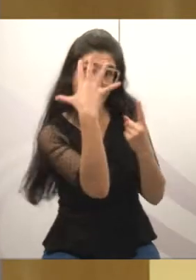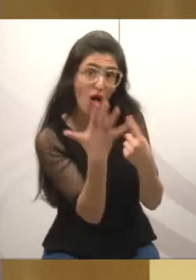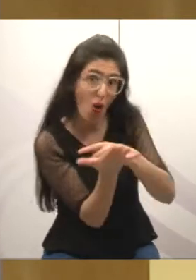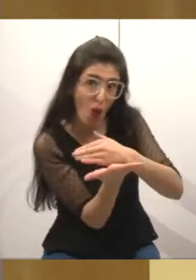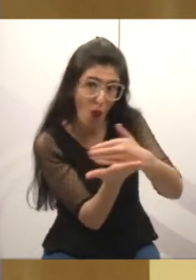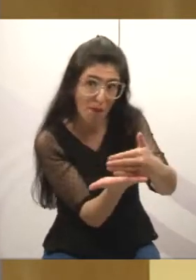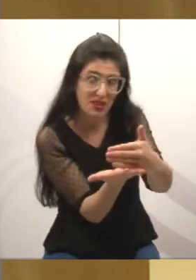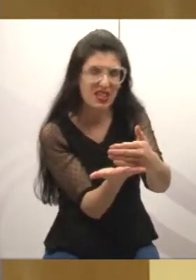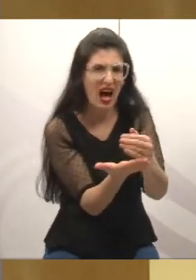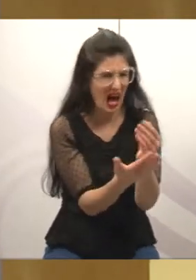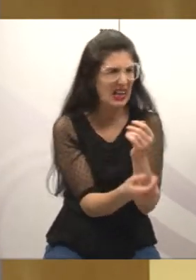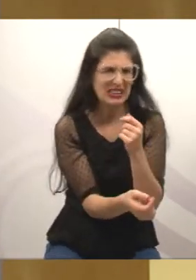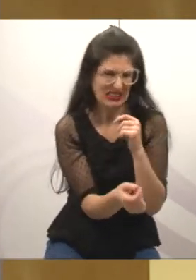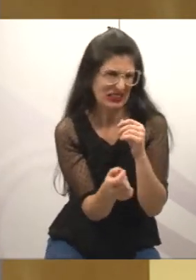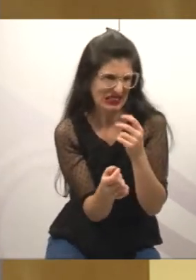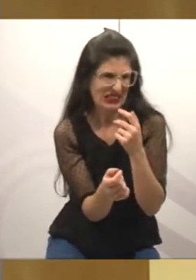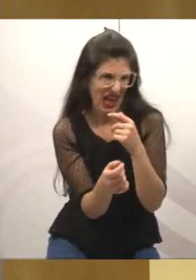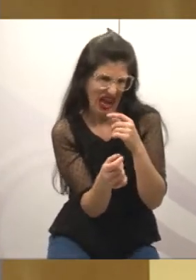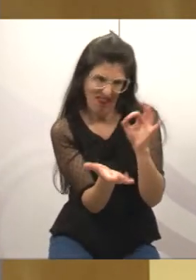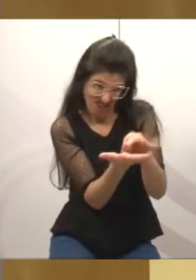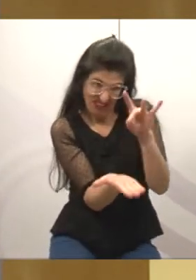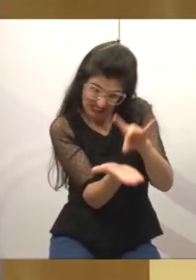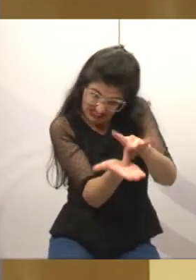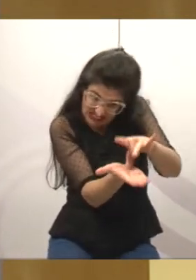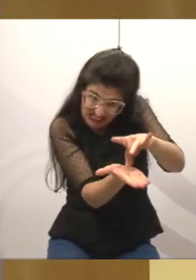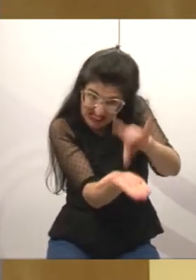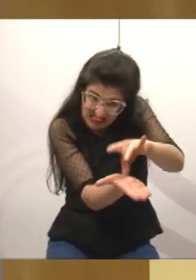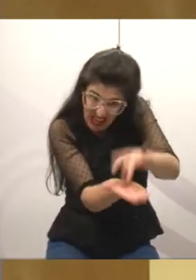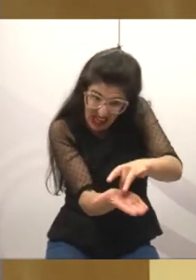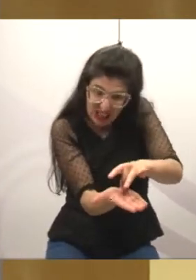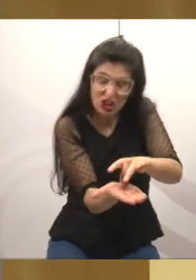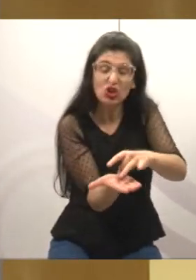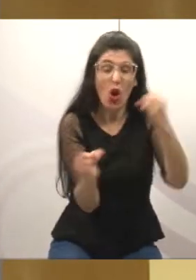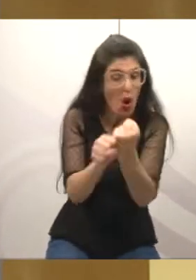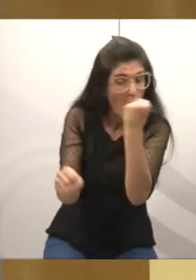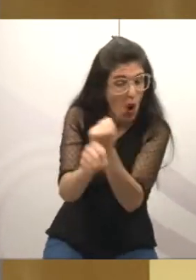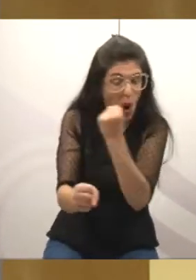certeza que essa obra vai começar agora no carnaval?